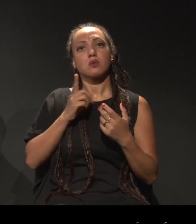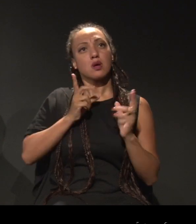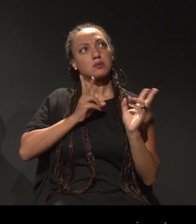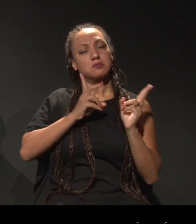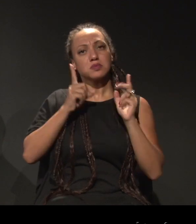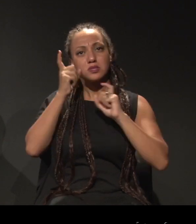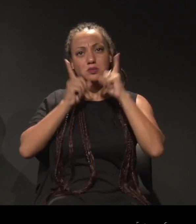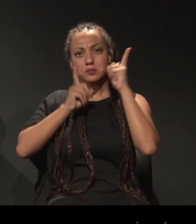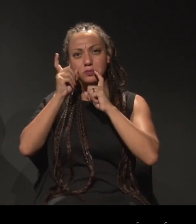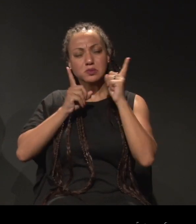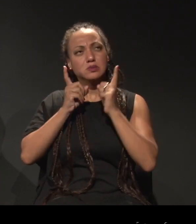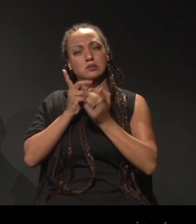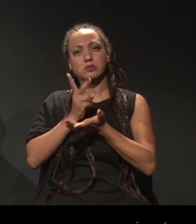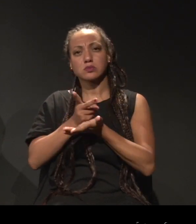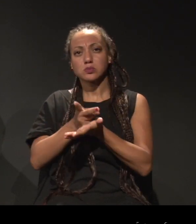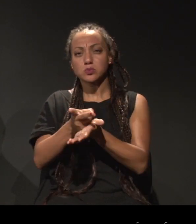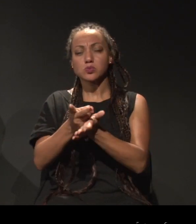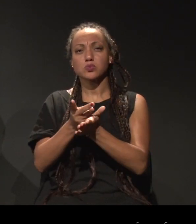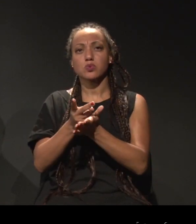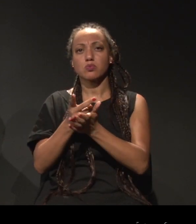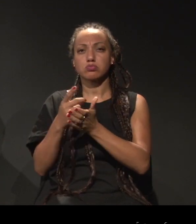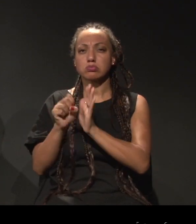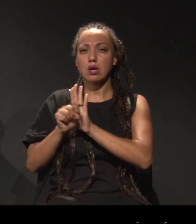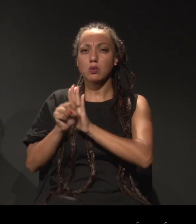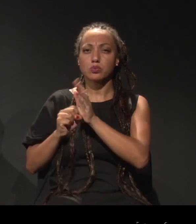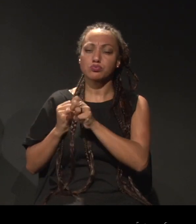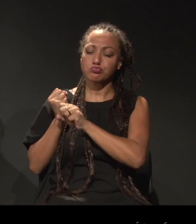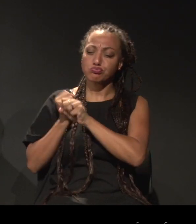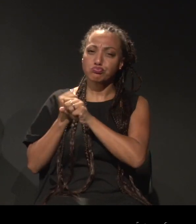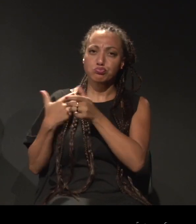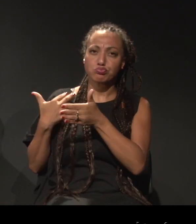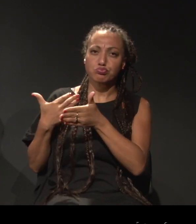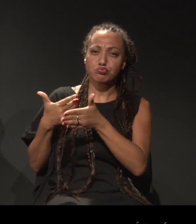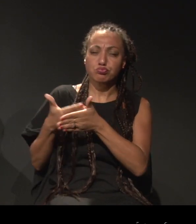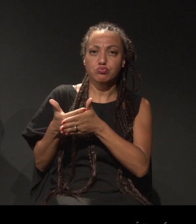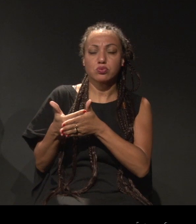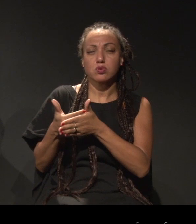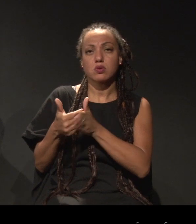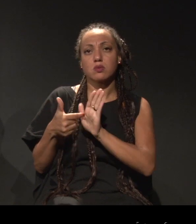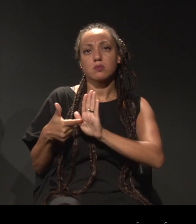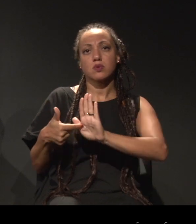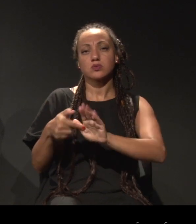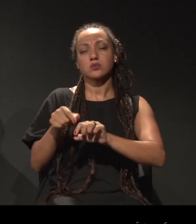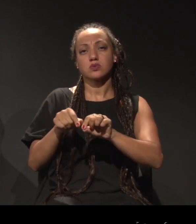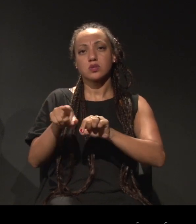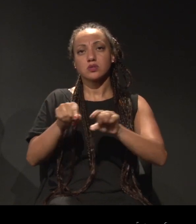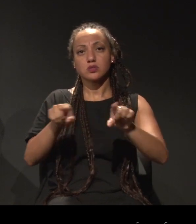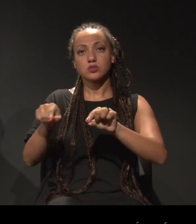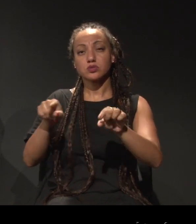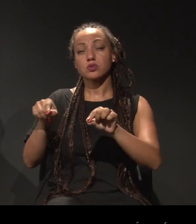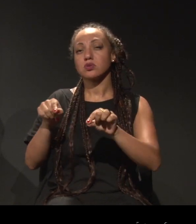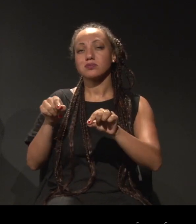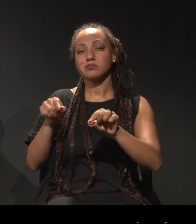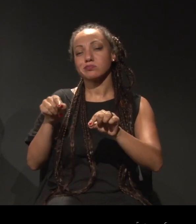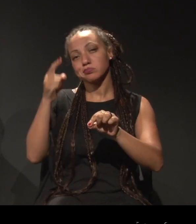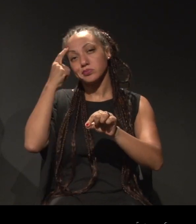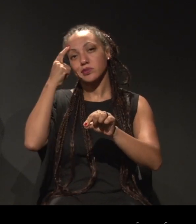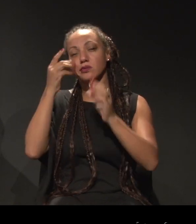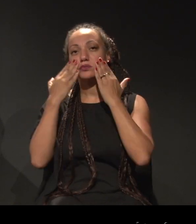expressões vêm sofrendo ao longo dos séculos se torna filtro para as escolhas e opções estéticas?